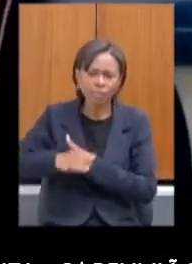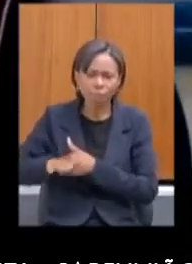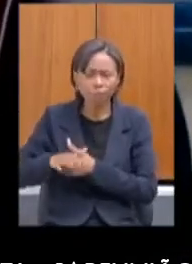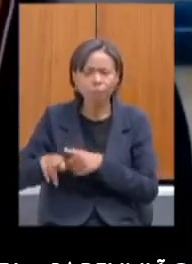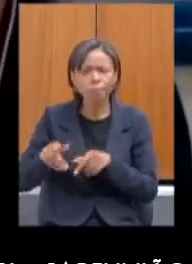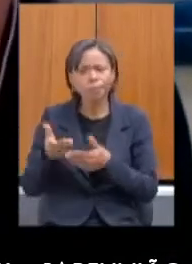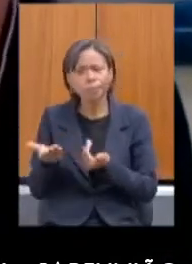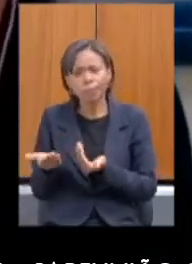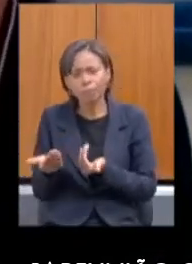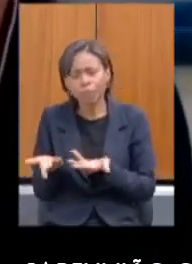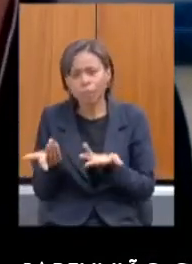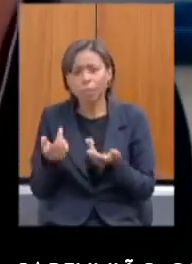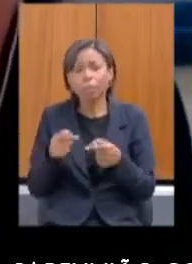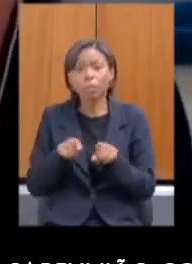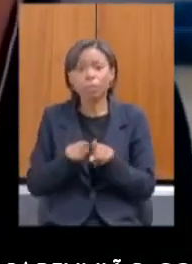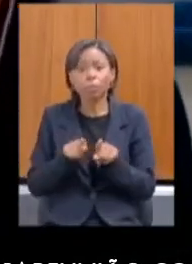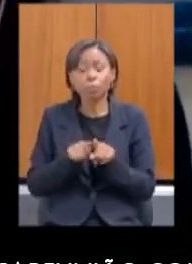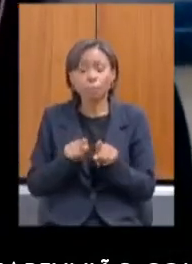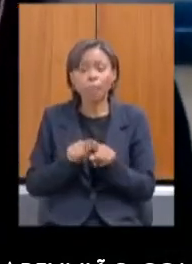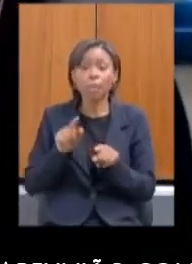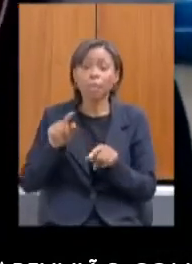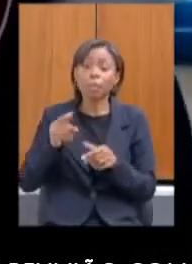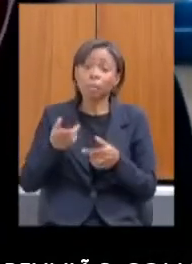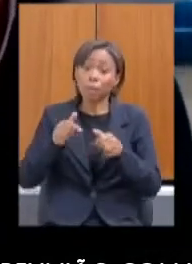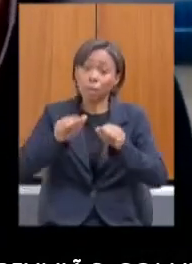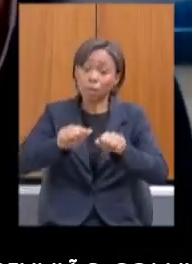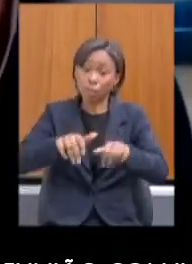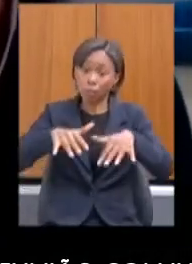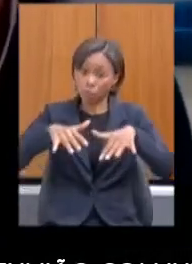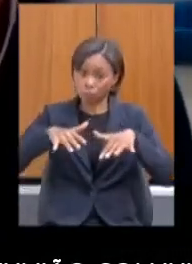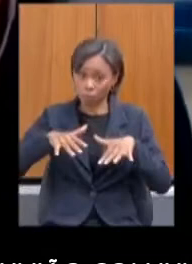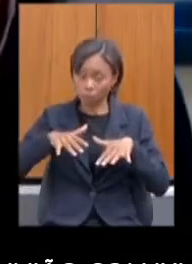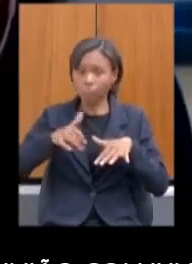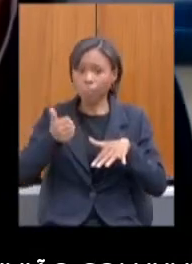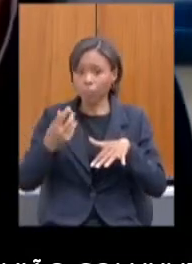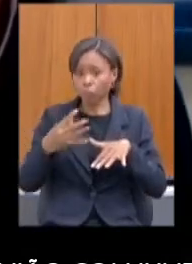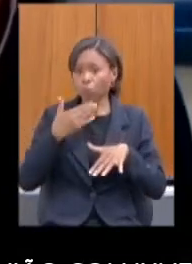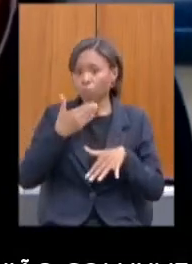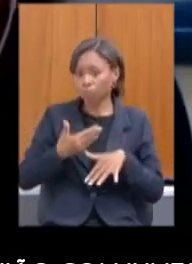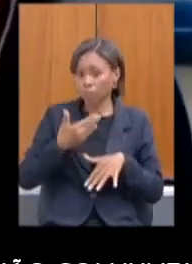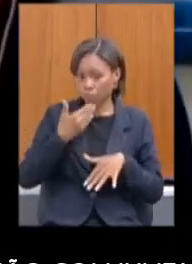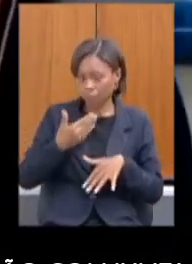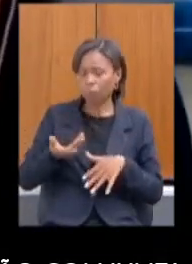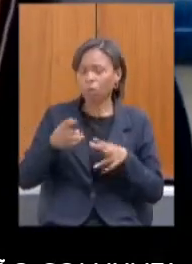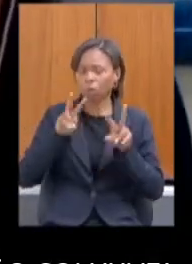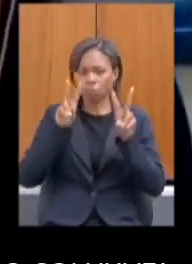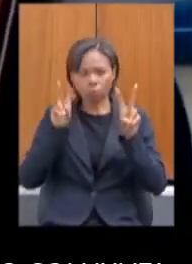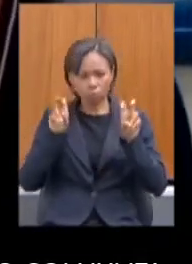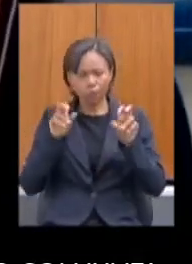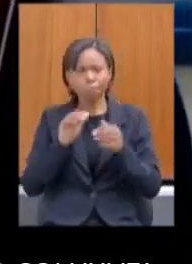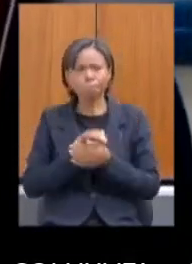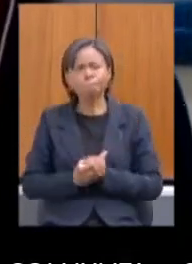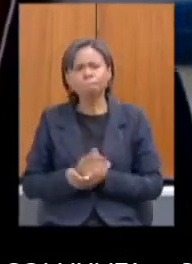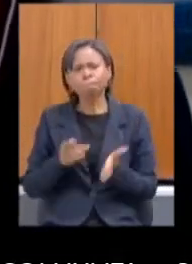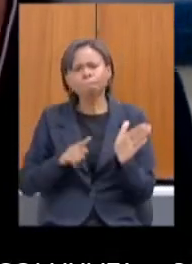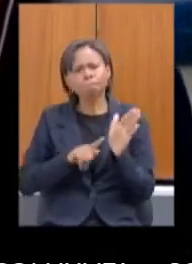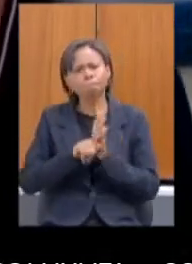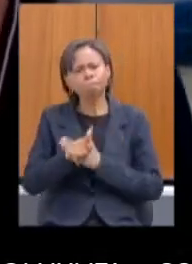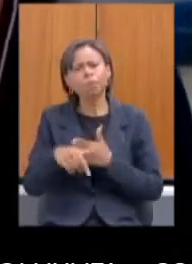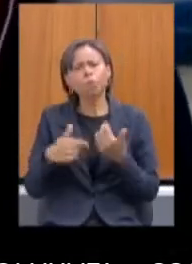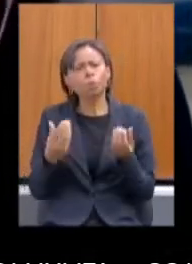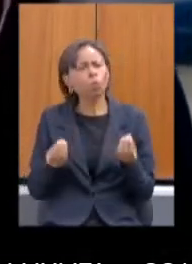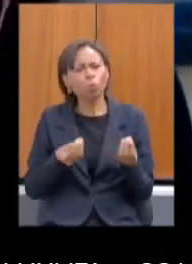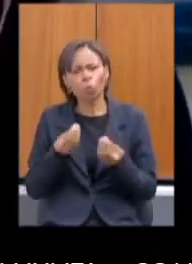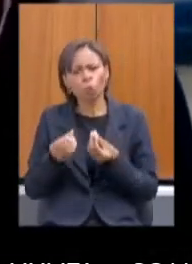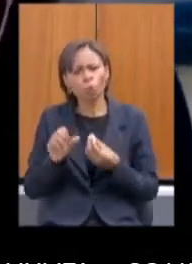teremos uma audiência no próximo dia 14 de dezembro para tratar esta pauta. Qual vai ser o papel da CEDES ou qual está sendo